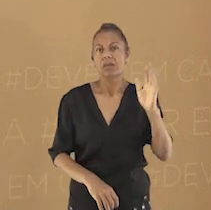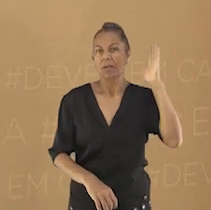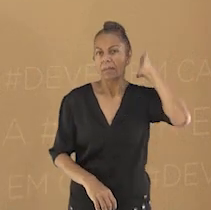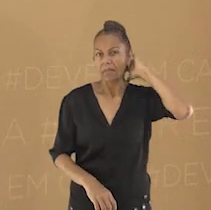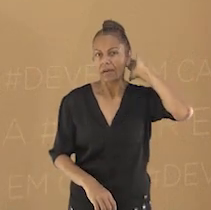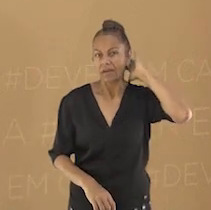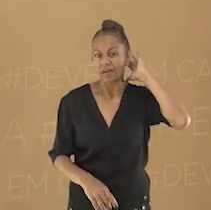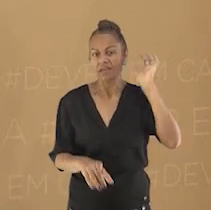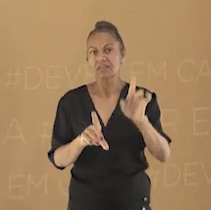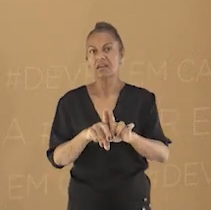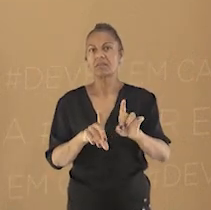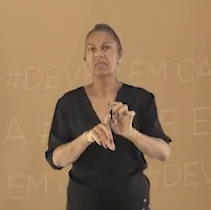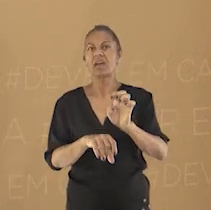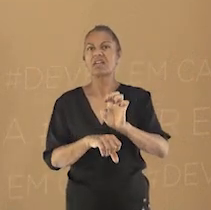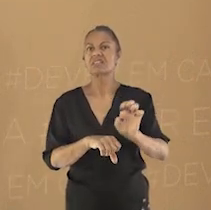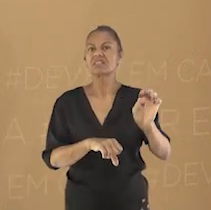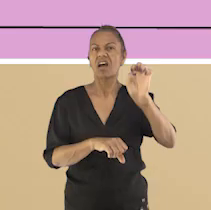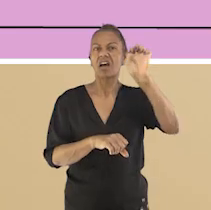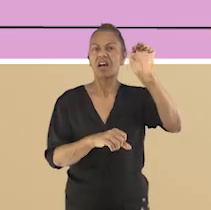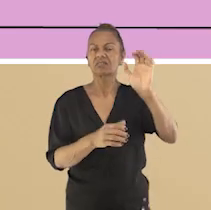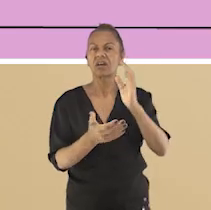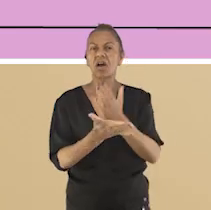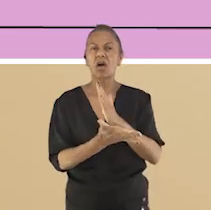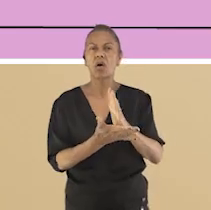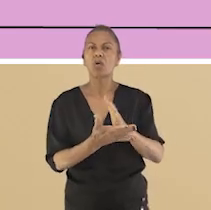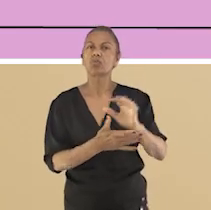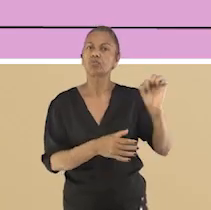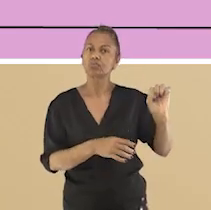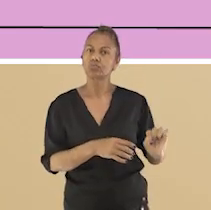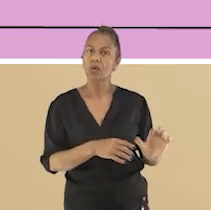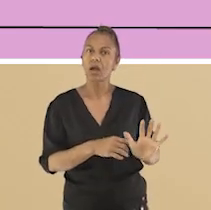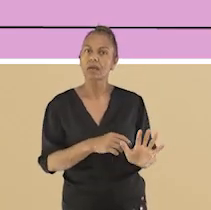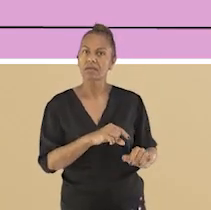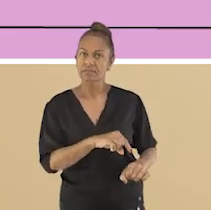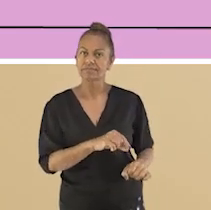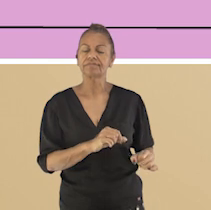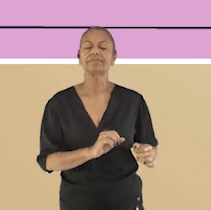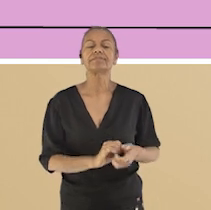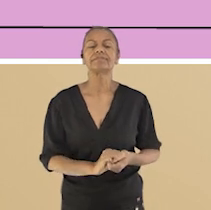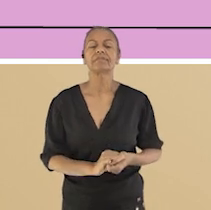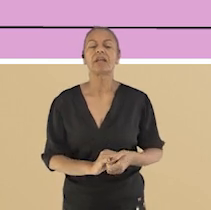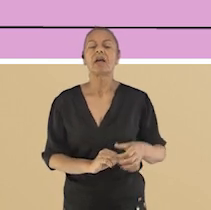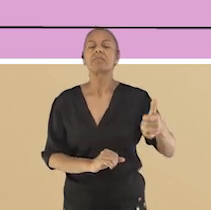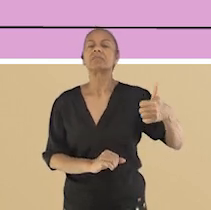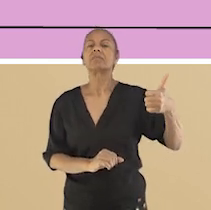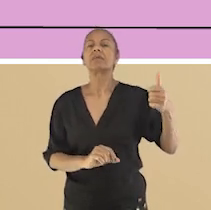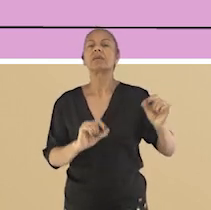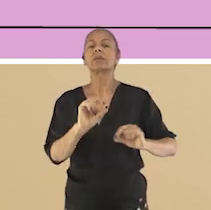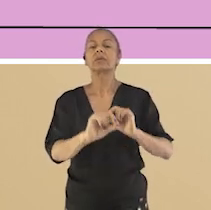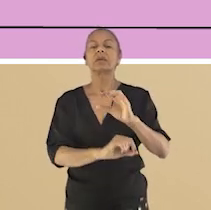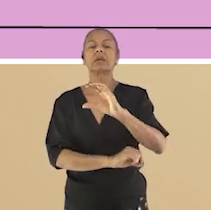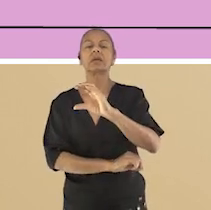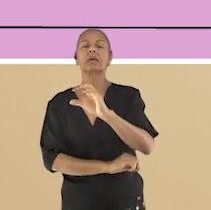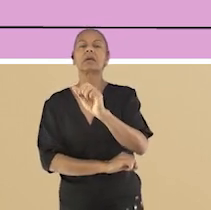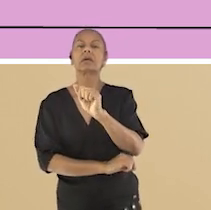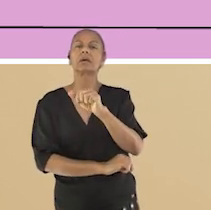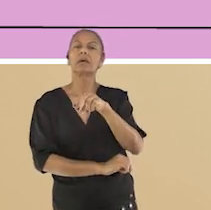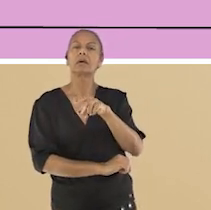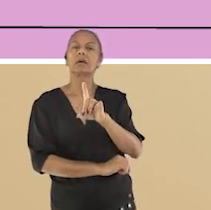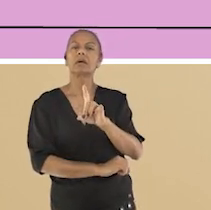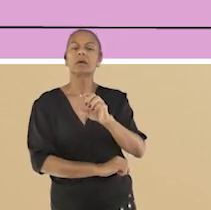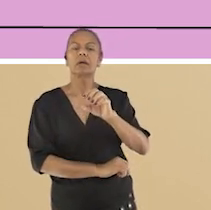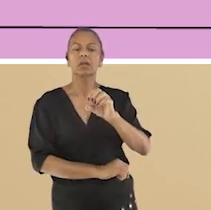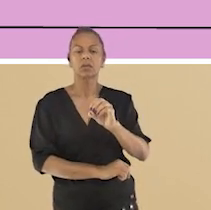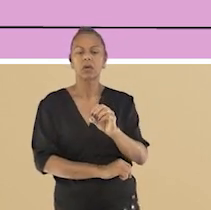Pará e nos estados do Sul. A primeira religião que vamos conhecer, o Candomblé. A palavra